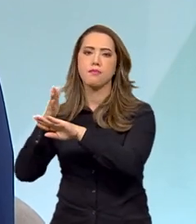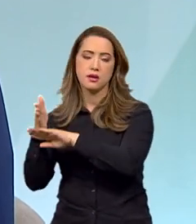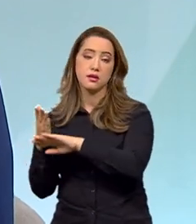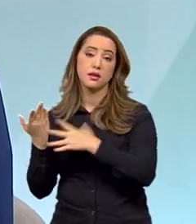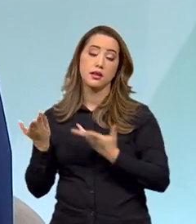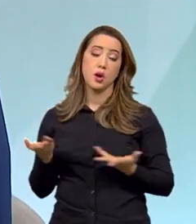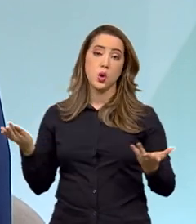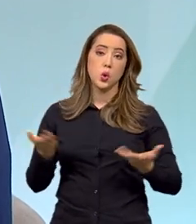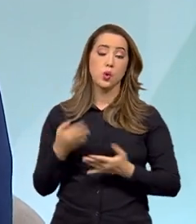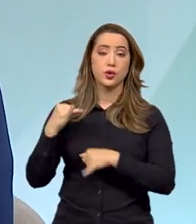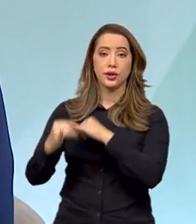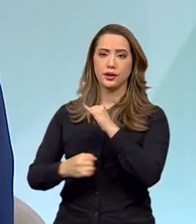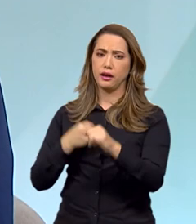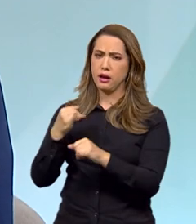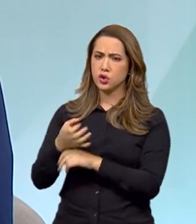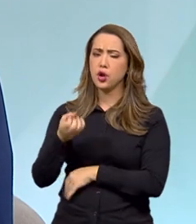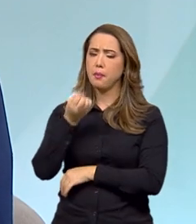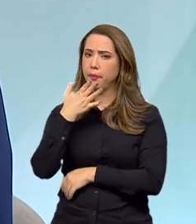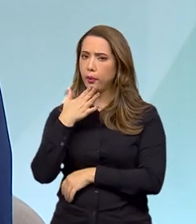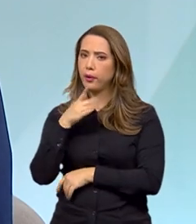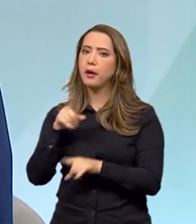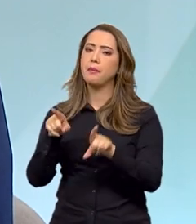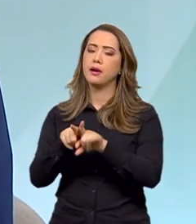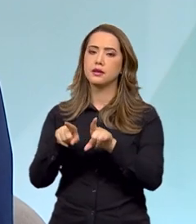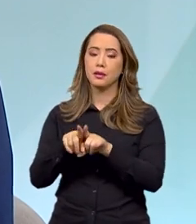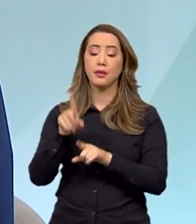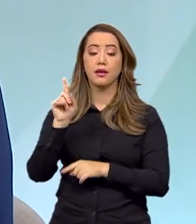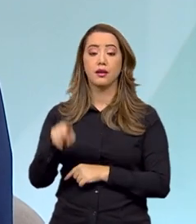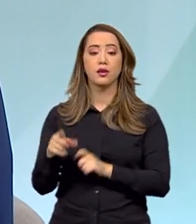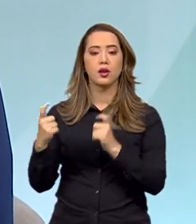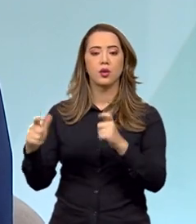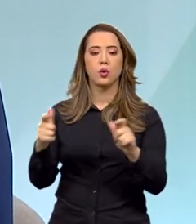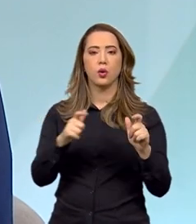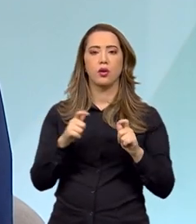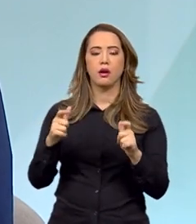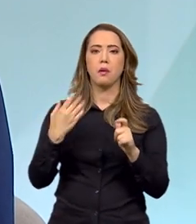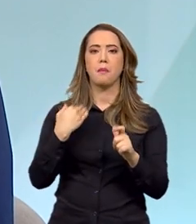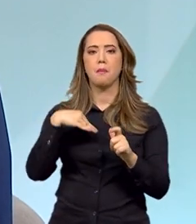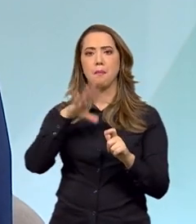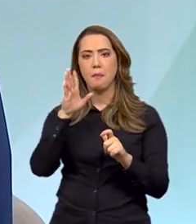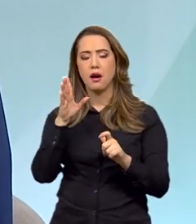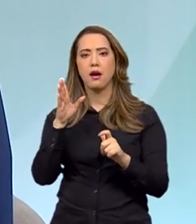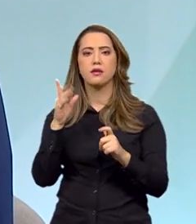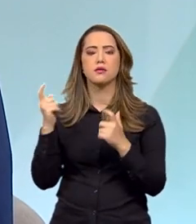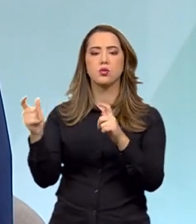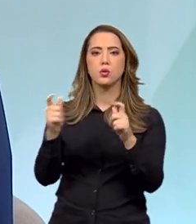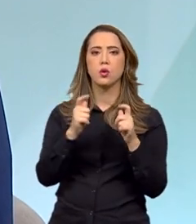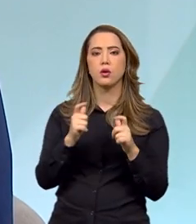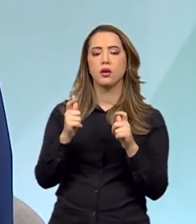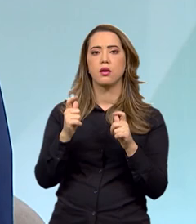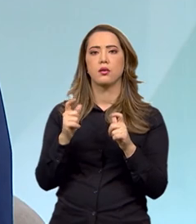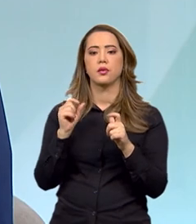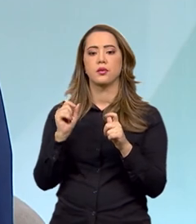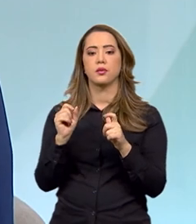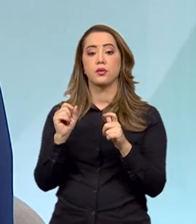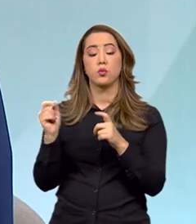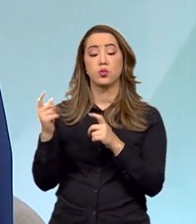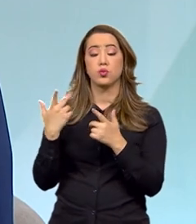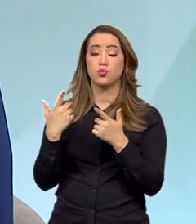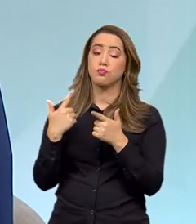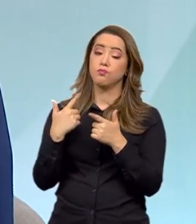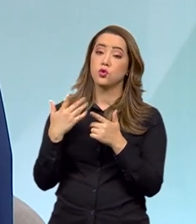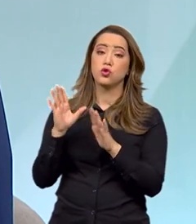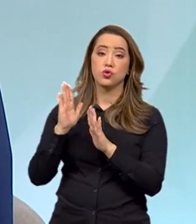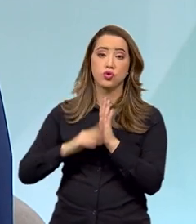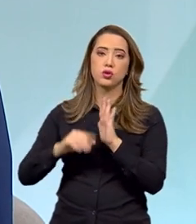internet tem muitos benefícios, mas também tem se tornado cada vez mais um ambiente, um espaço de violações